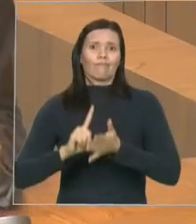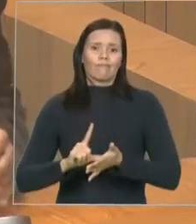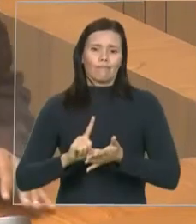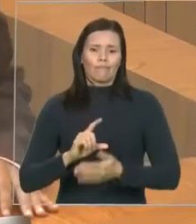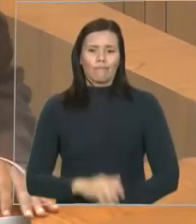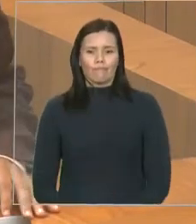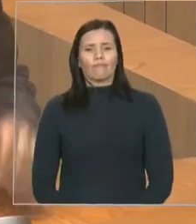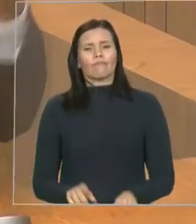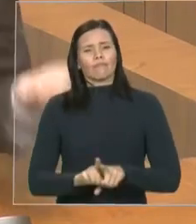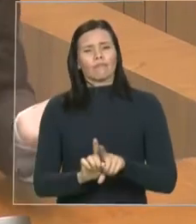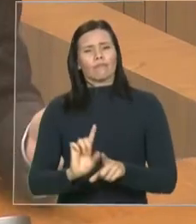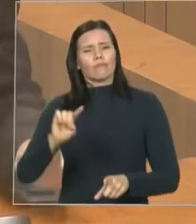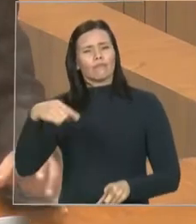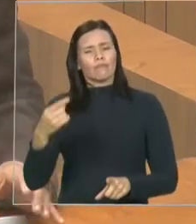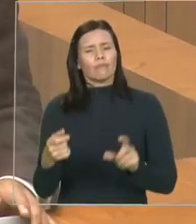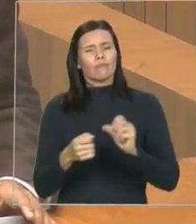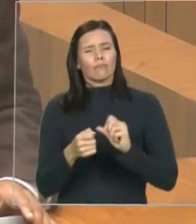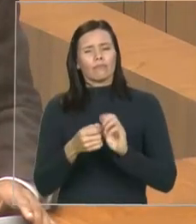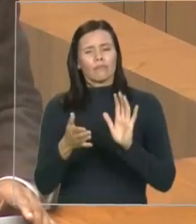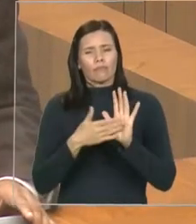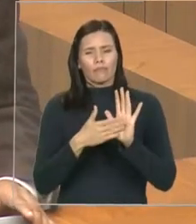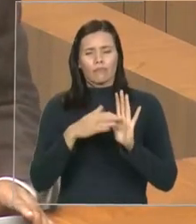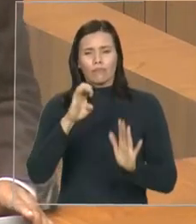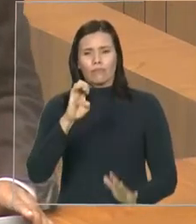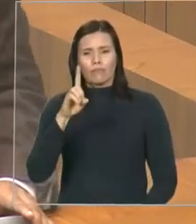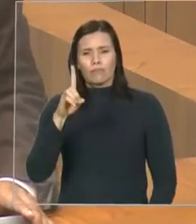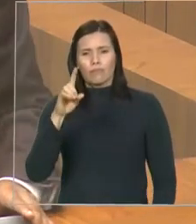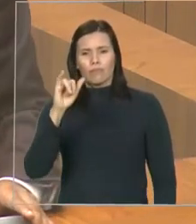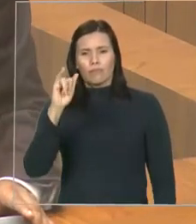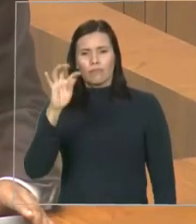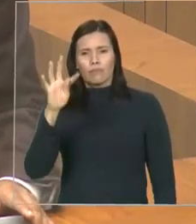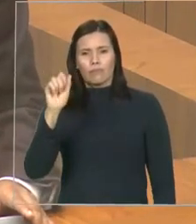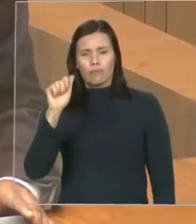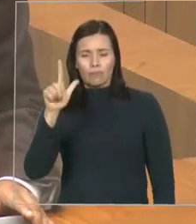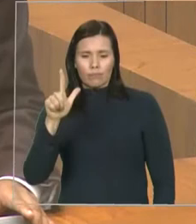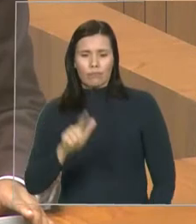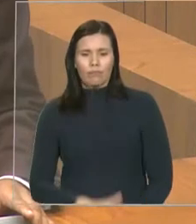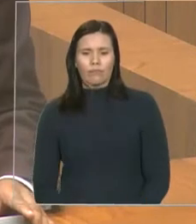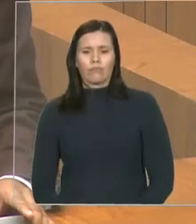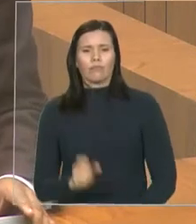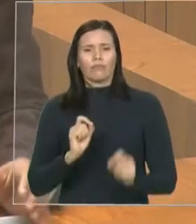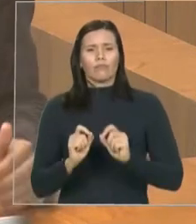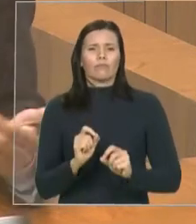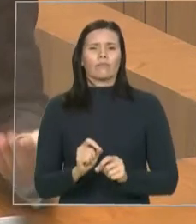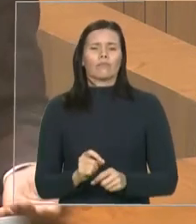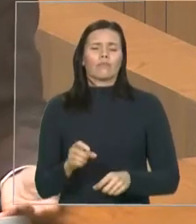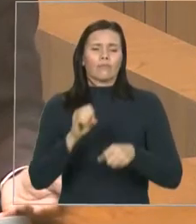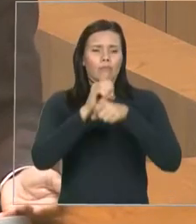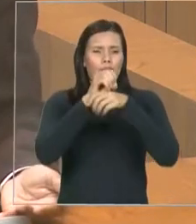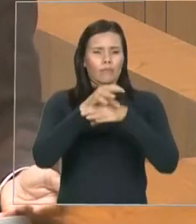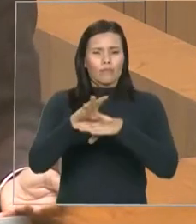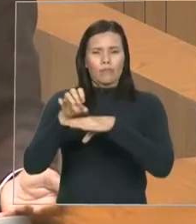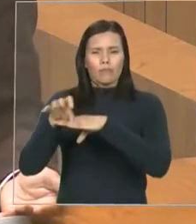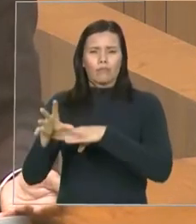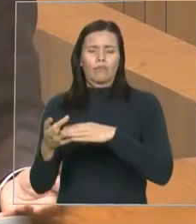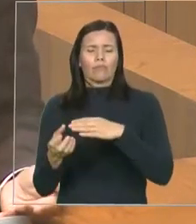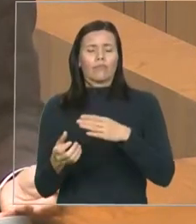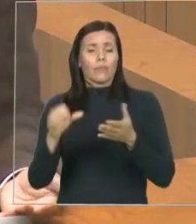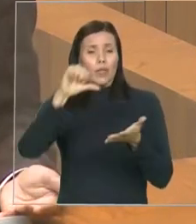no edital, inclusive por solicitação nossa, que era a ampliação dos locais de prova. Havíamos solicitado